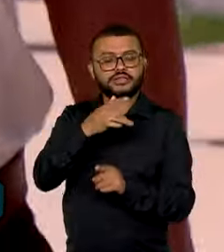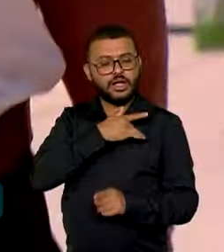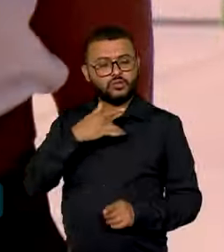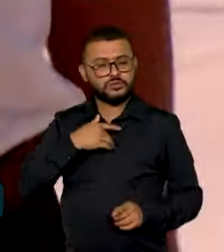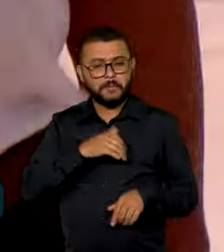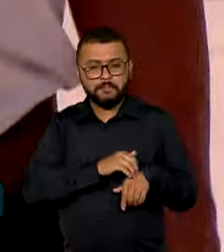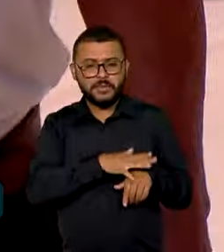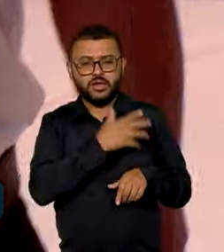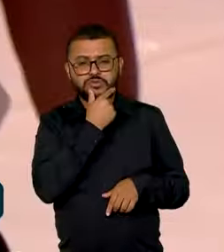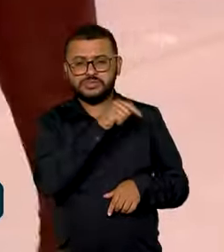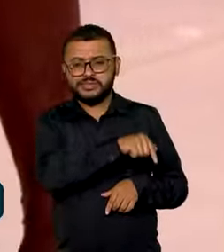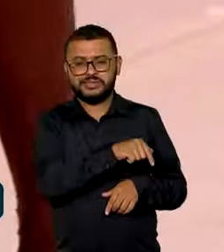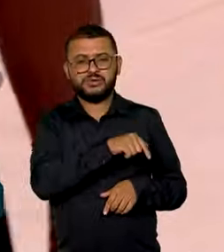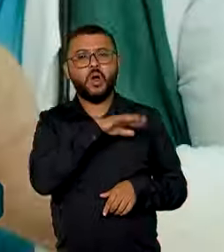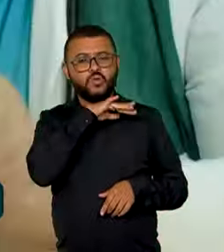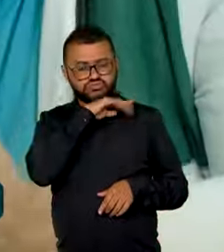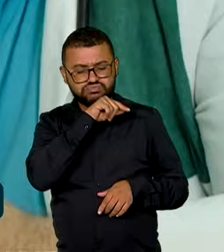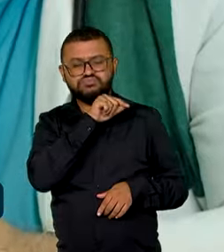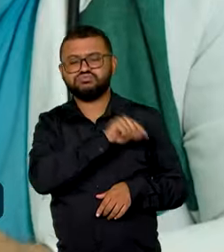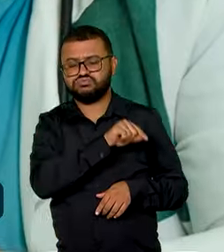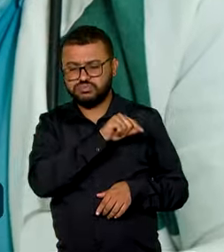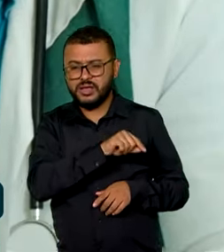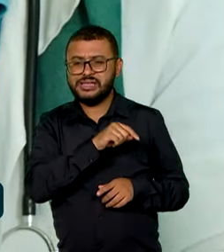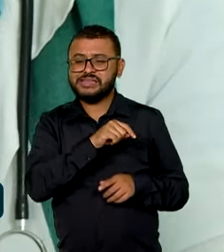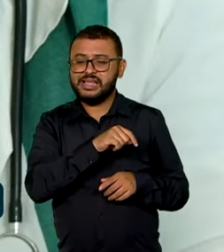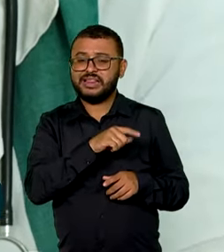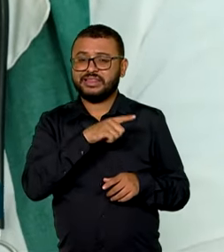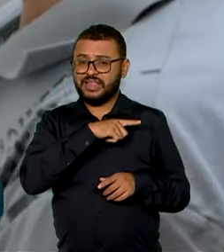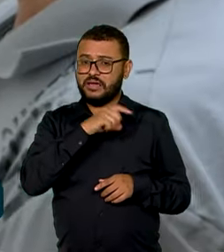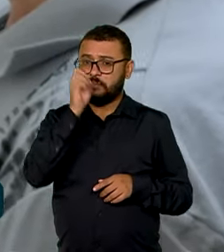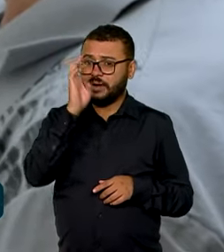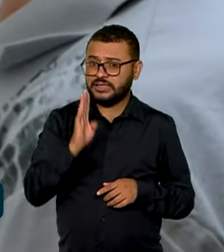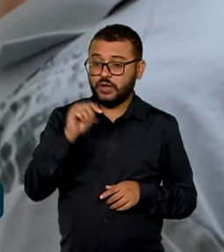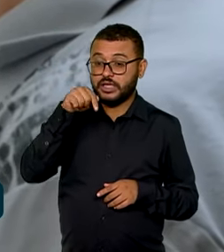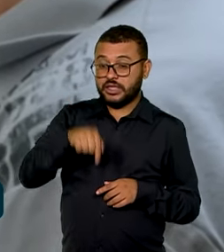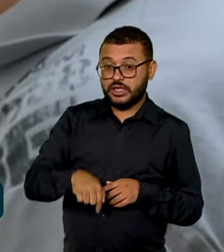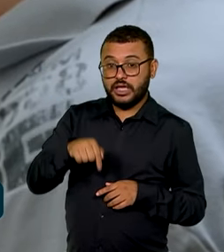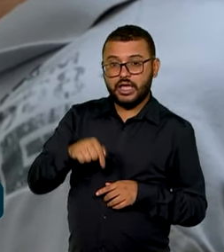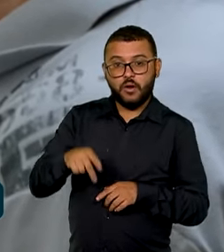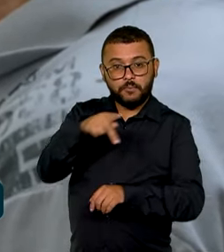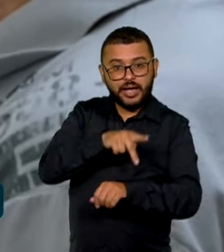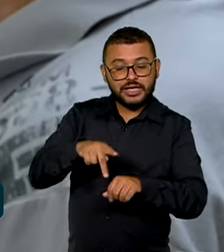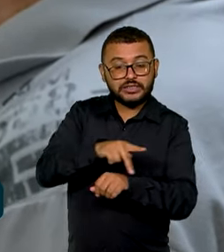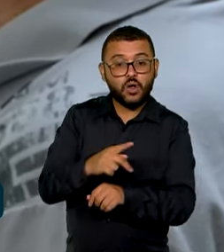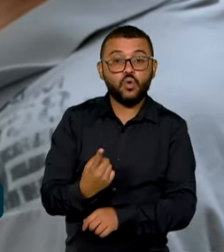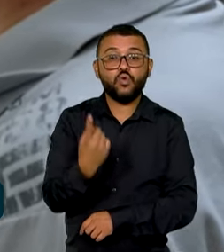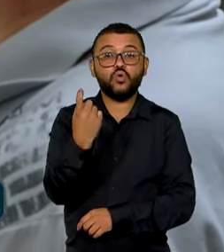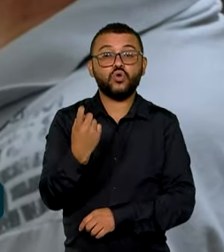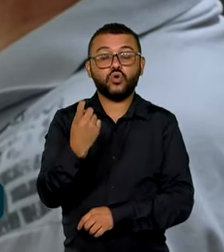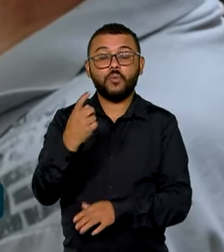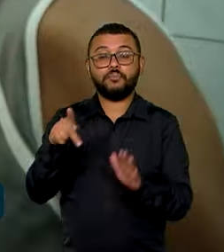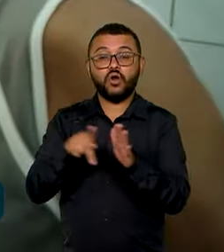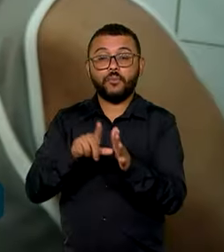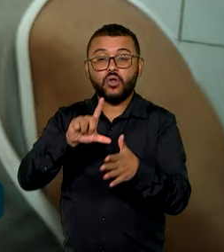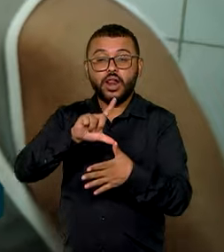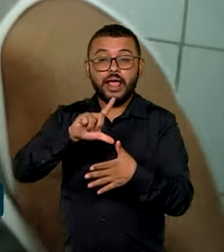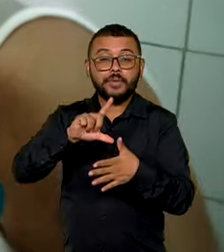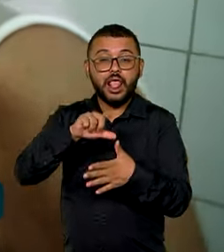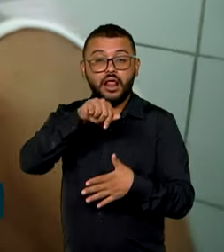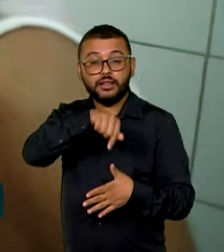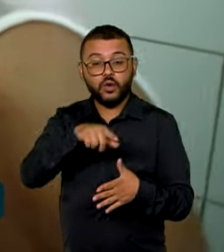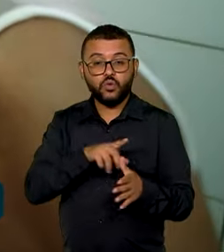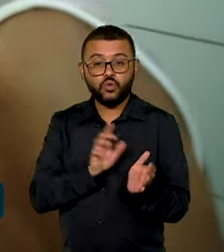dos homens não anda nada bem, apesar do Brasil ser o único país latino-americano que